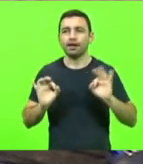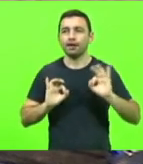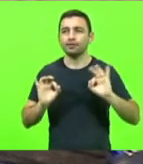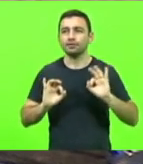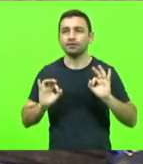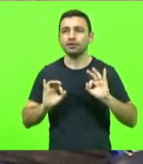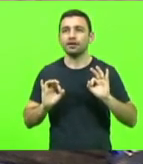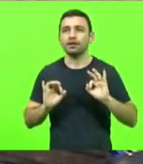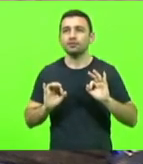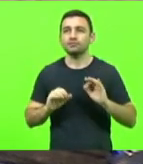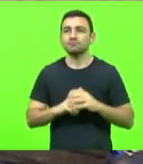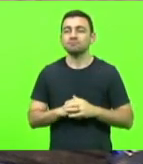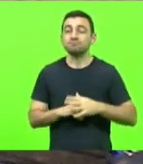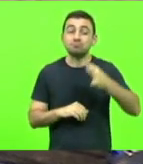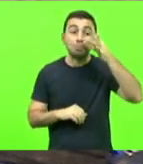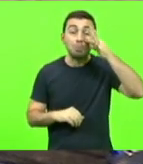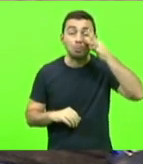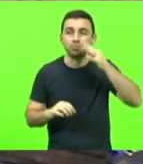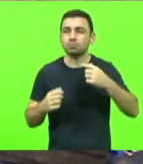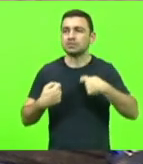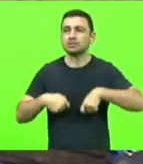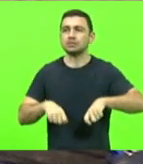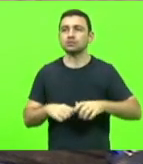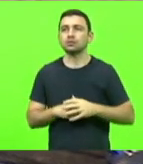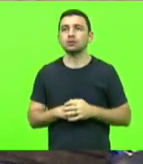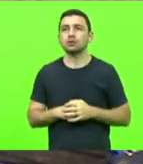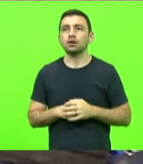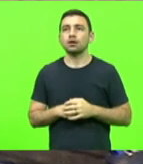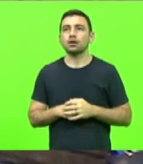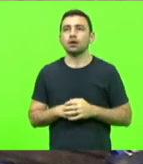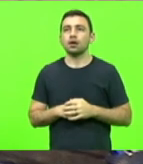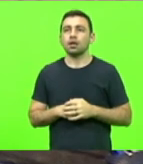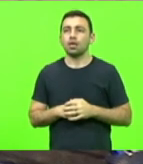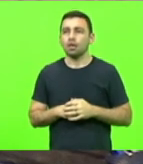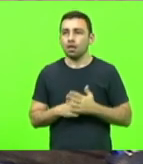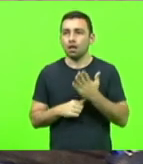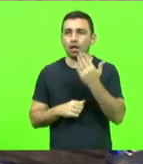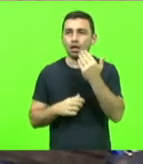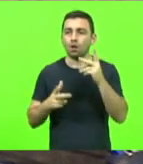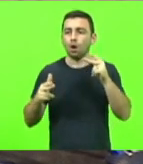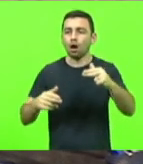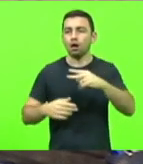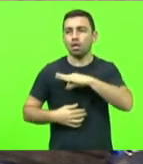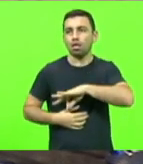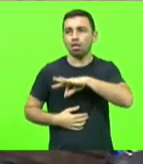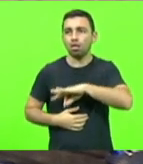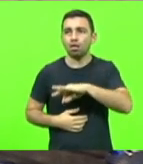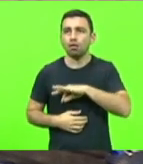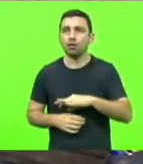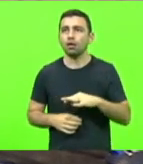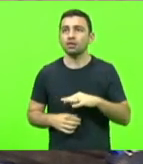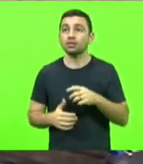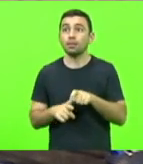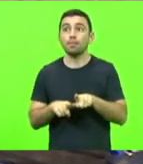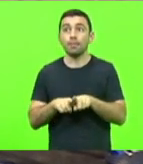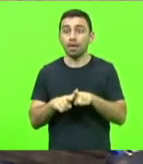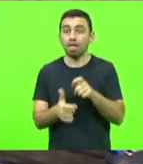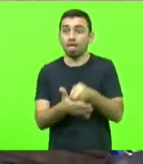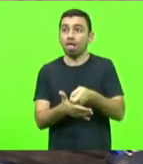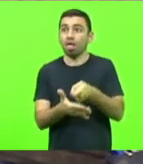presencial e engolindo o dinheiro dos impostos, inclusive ameaçando de greve